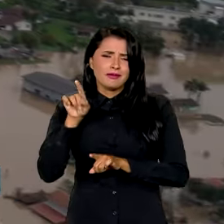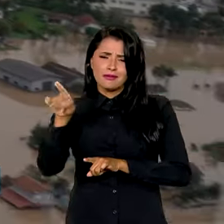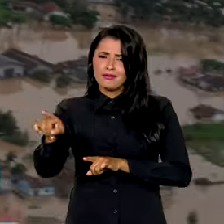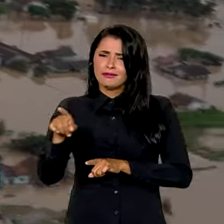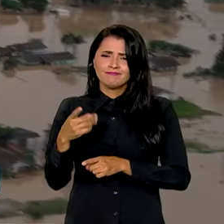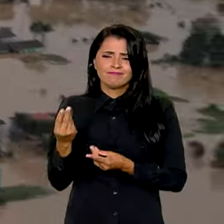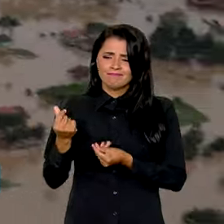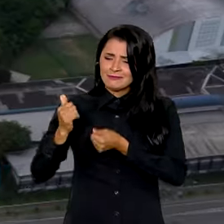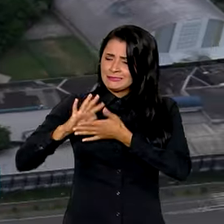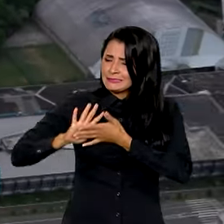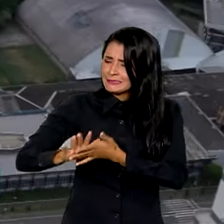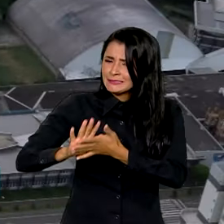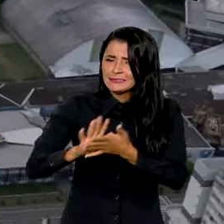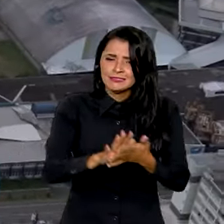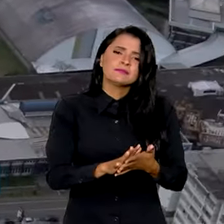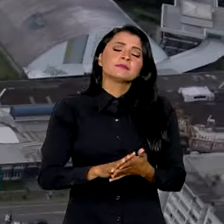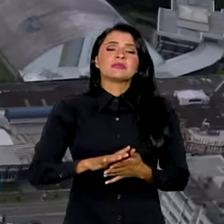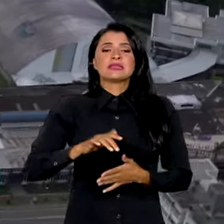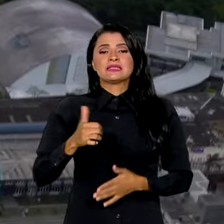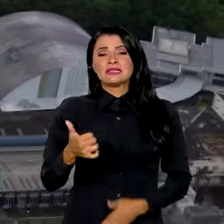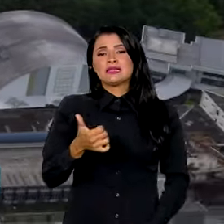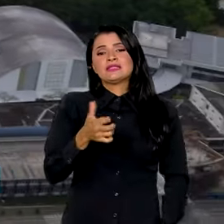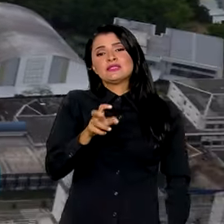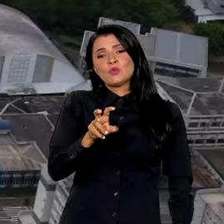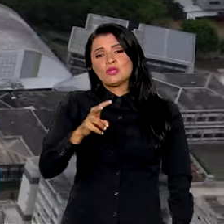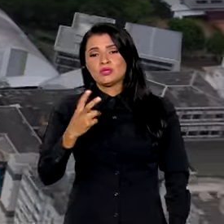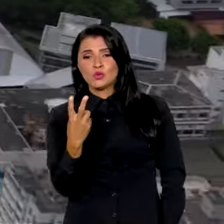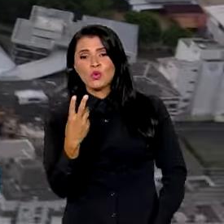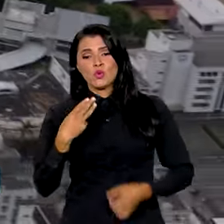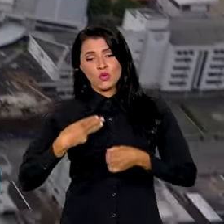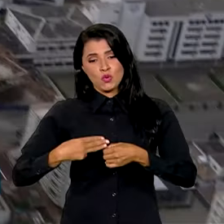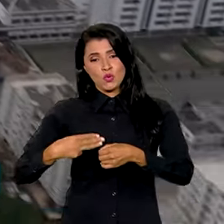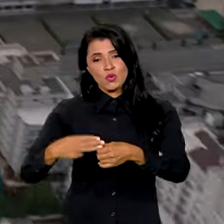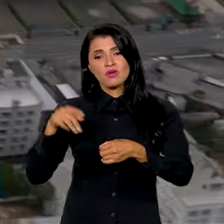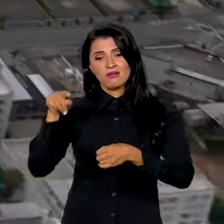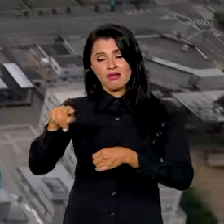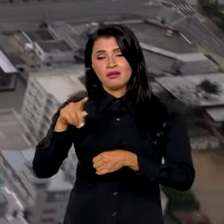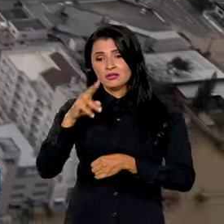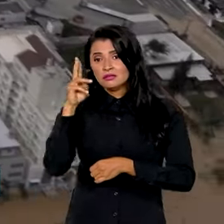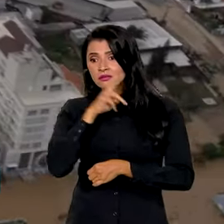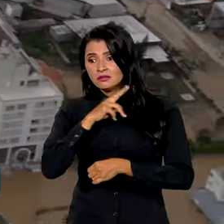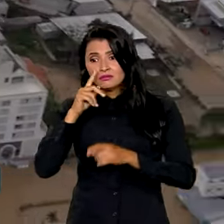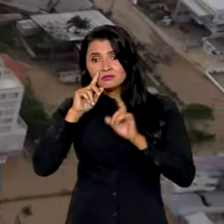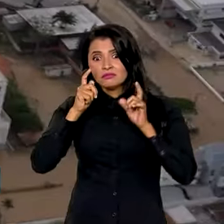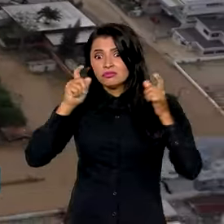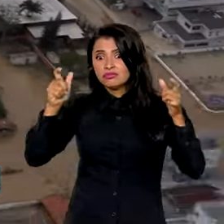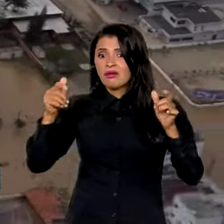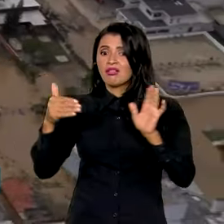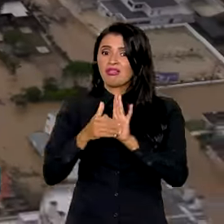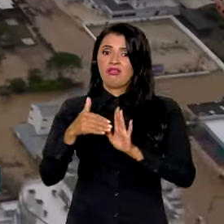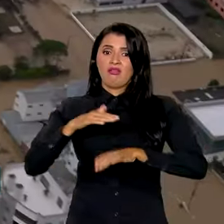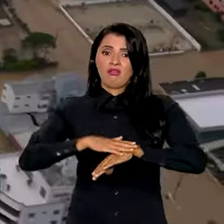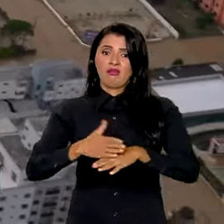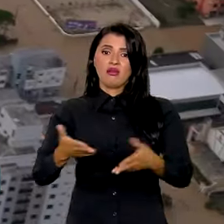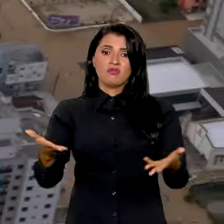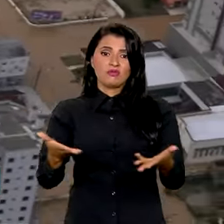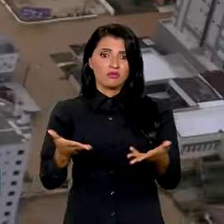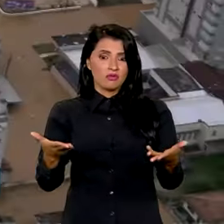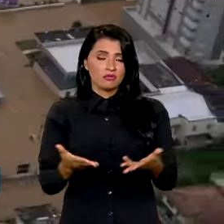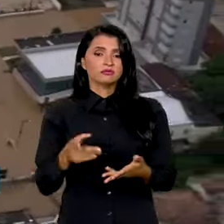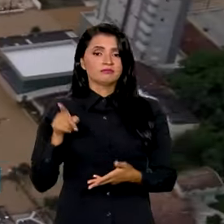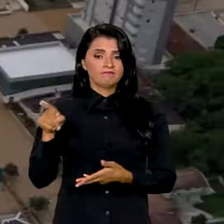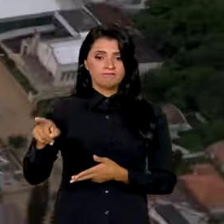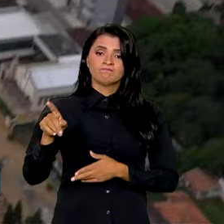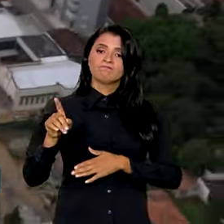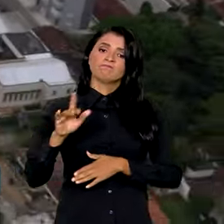muito estrago. São 152 municípios em estado de emergência até o momento. E segundo